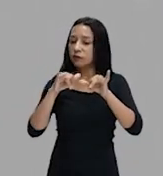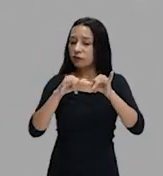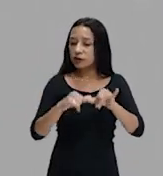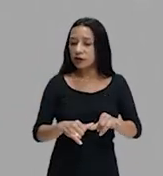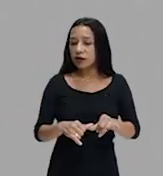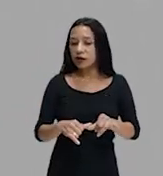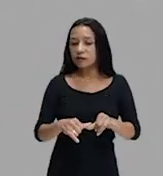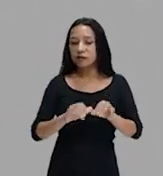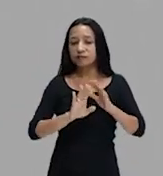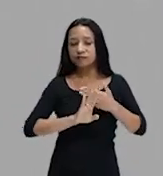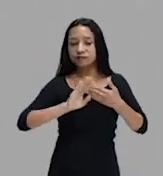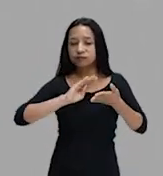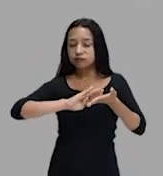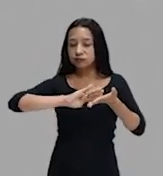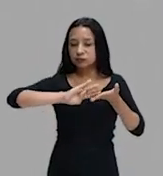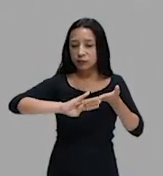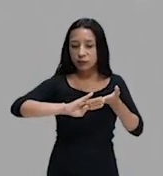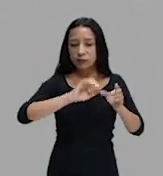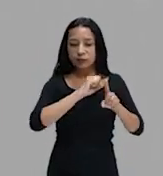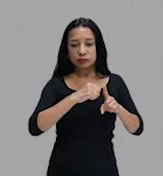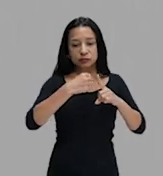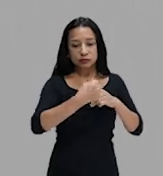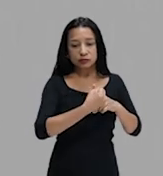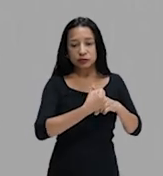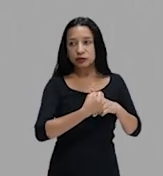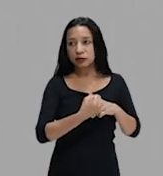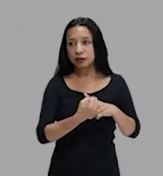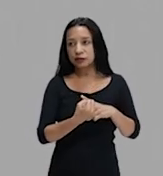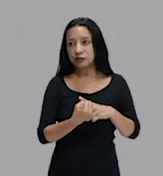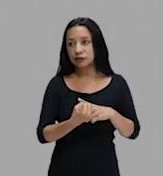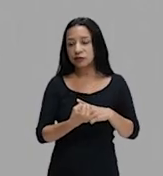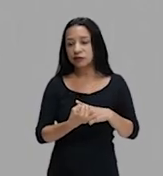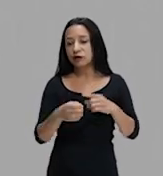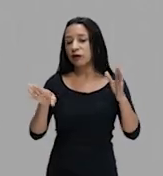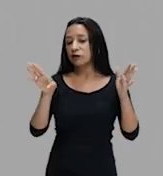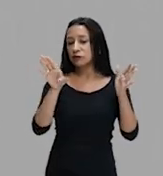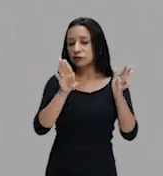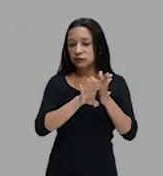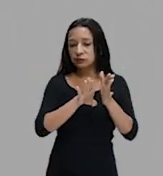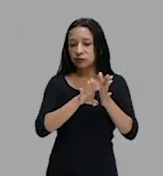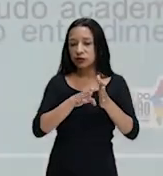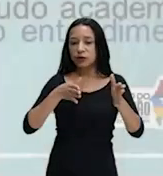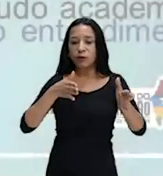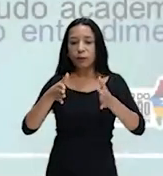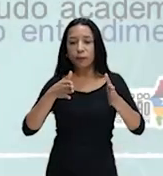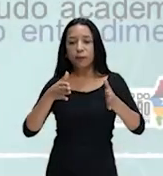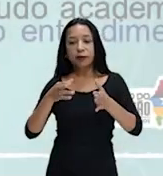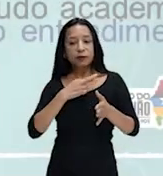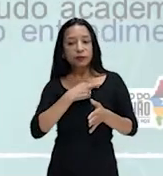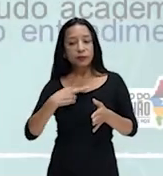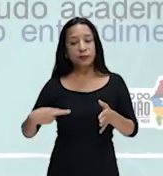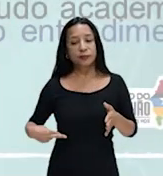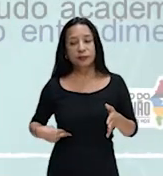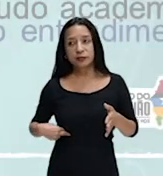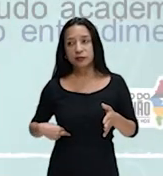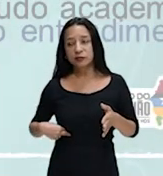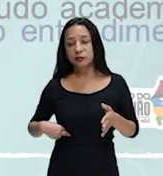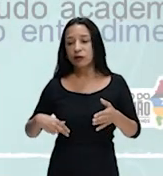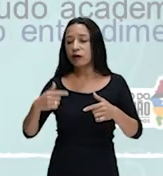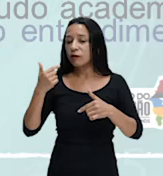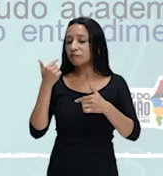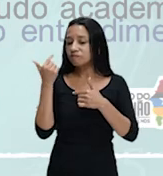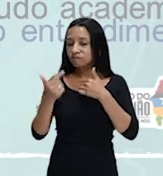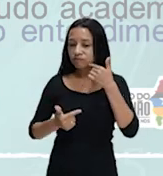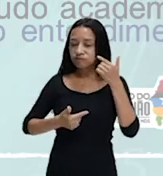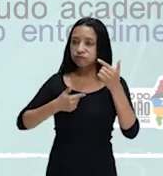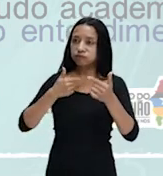marginalizados socialmente. E aí, galerinha, chega o período republicano. E no período republicano, a luta